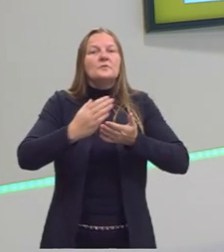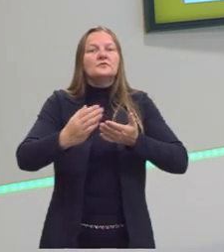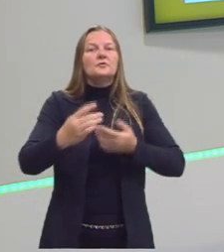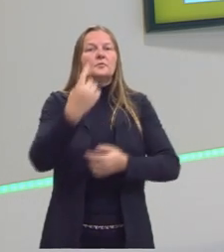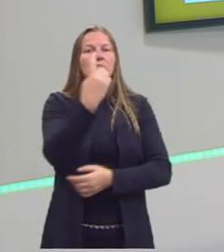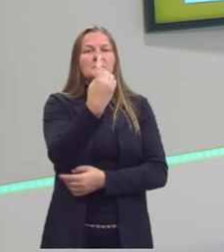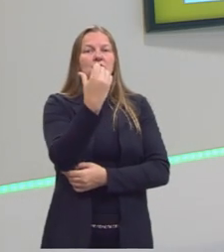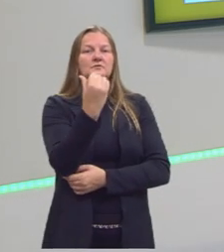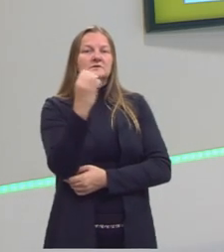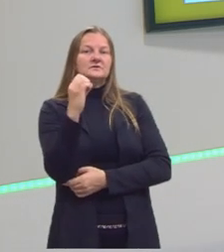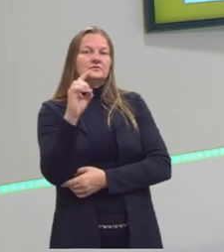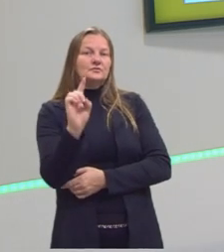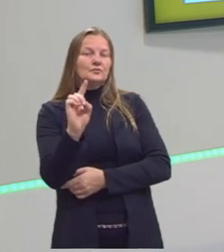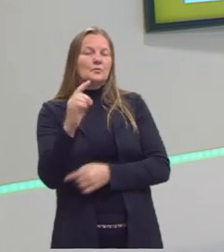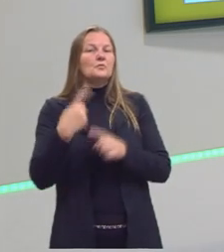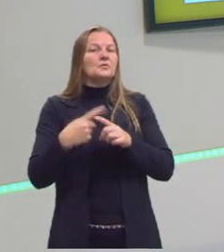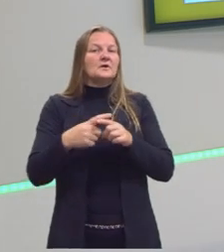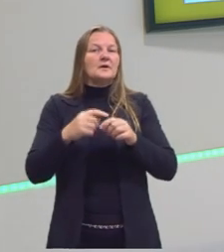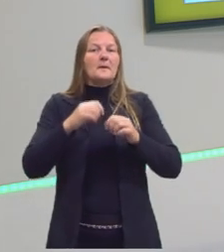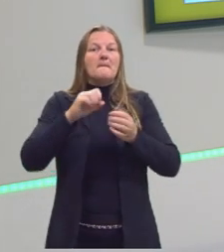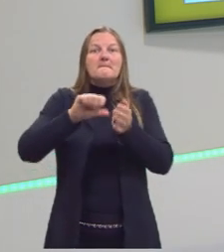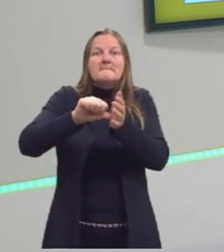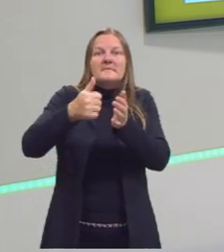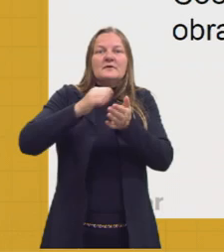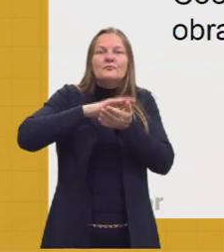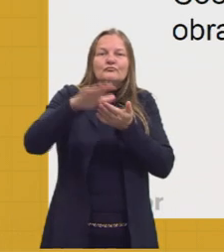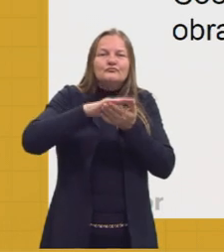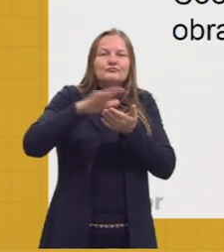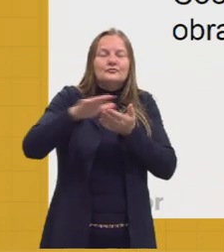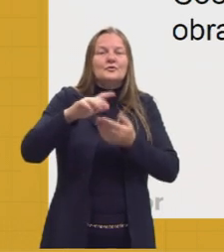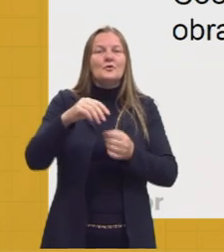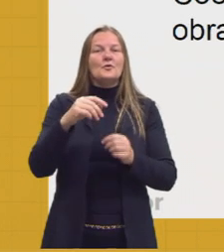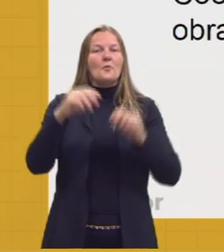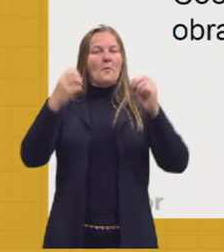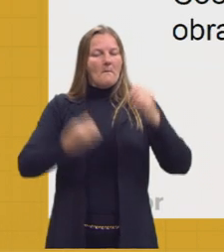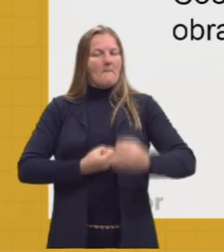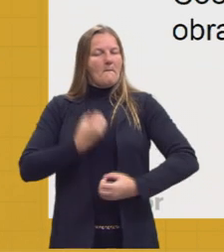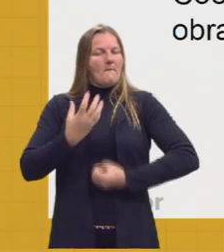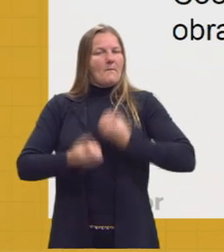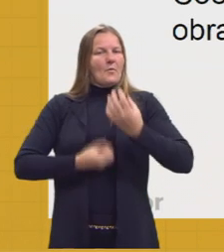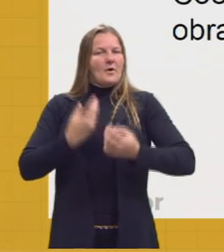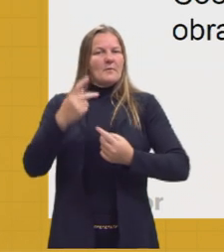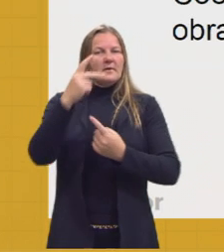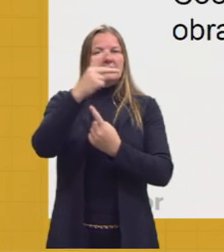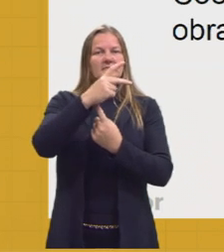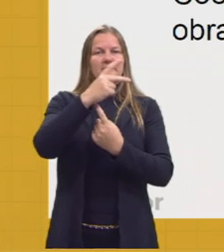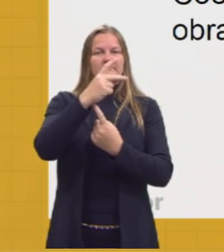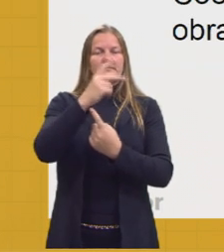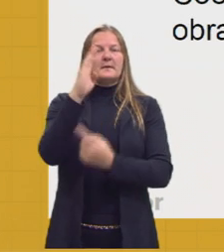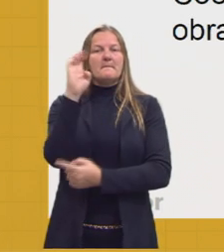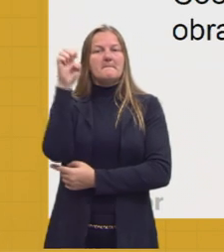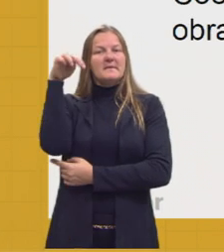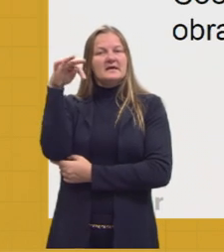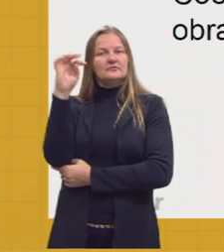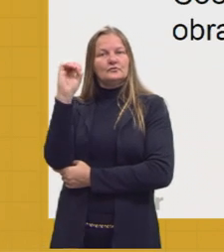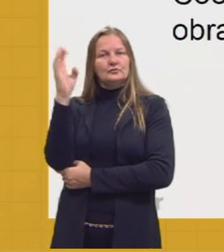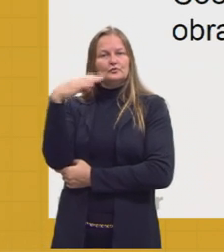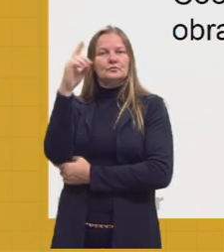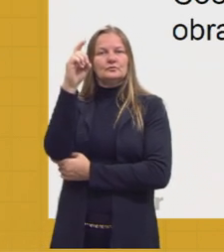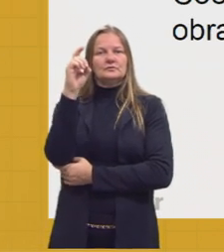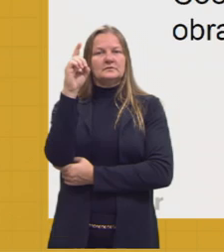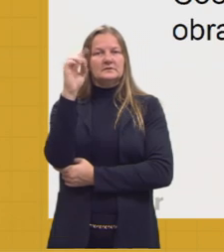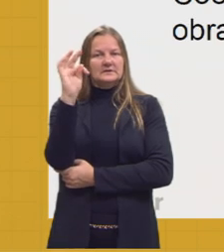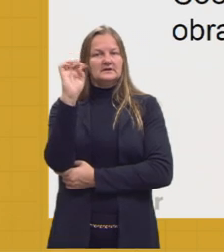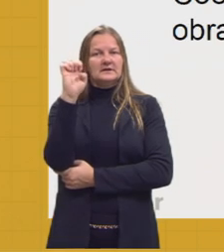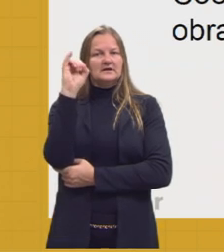1601, porque foi publicado um poema chamado Prosopopeia, do Bento Teixeira Pinto. Prosopopeia é uma figura de